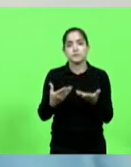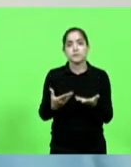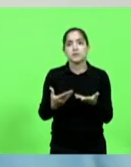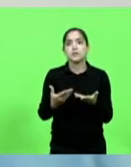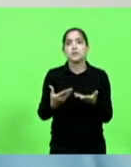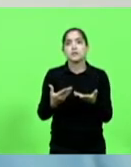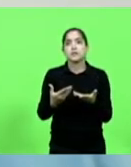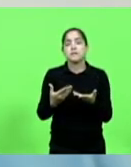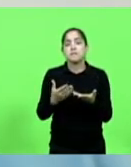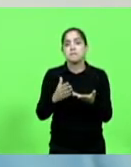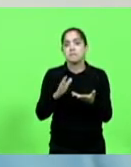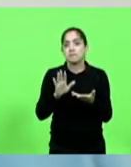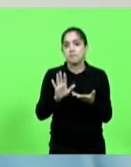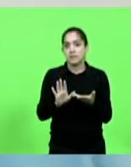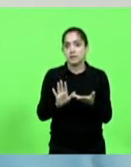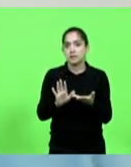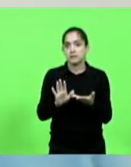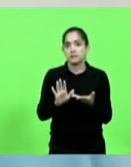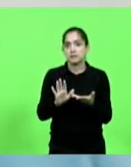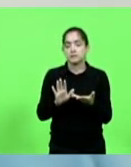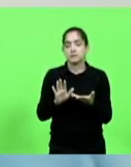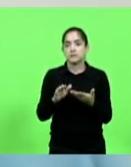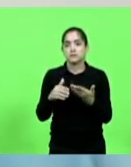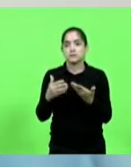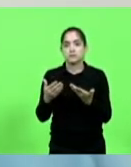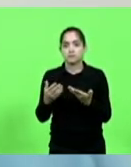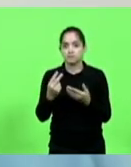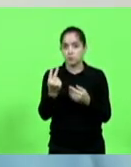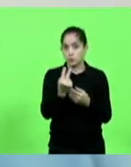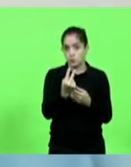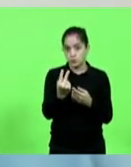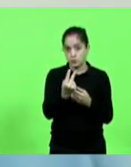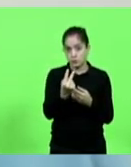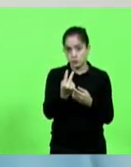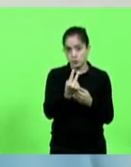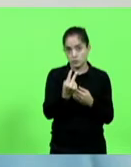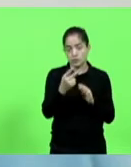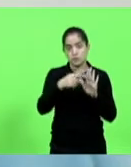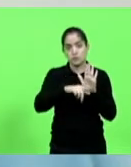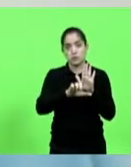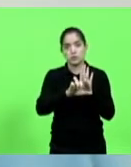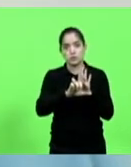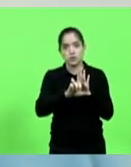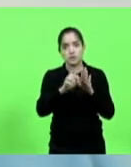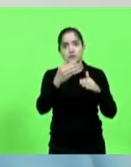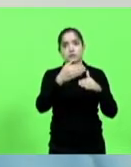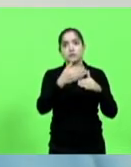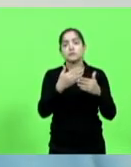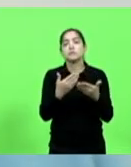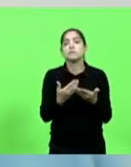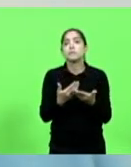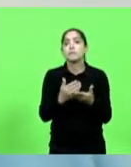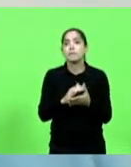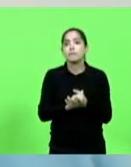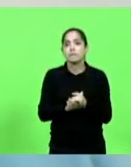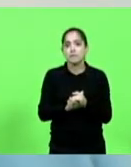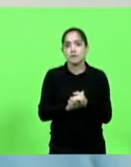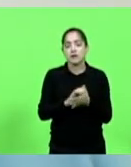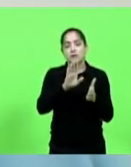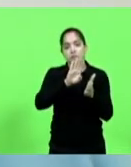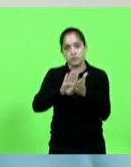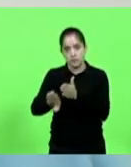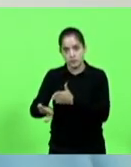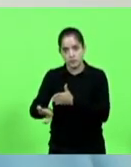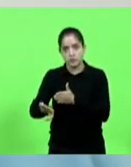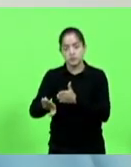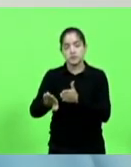entanto, eles foram os dois, ambos, né? Eles foram rejeitados,